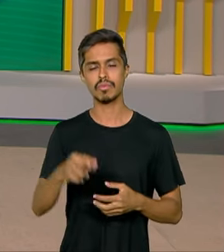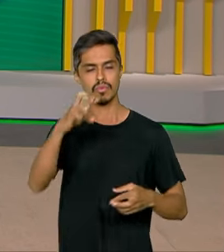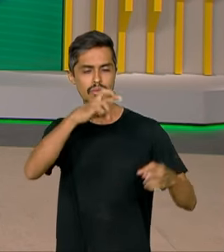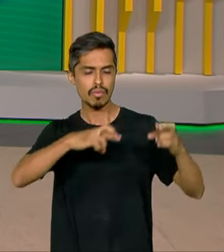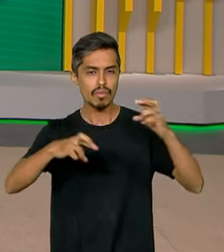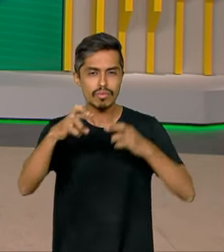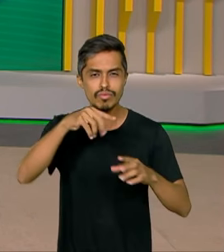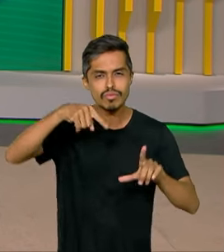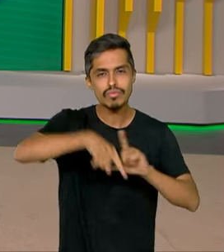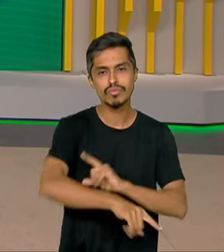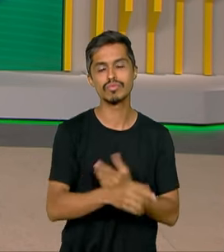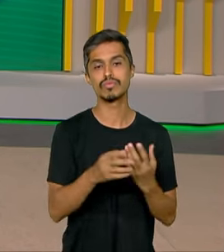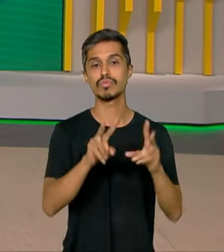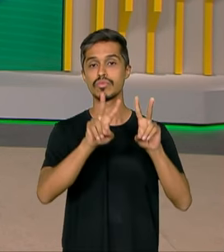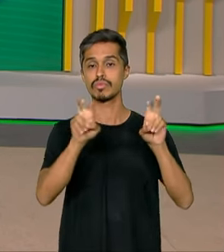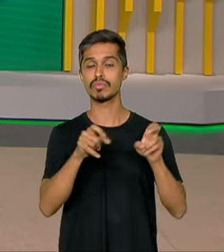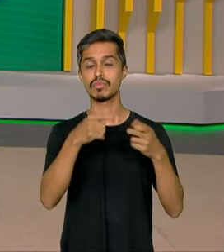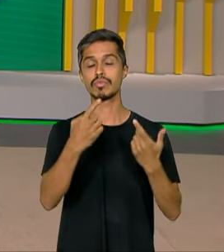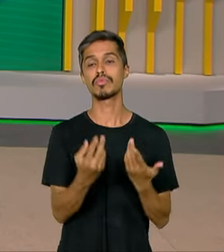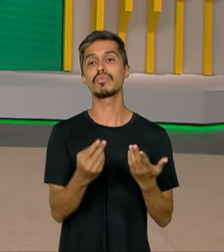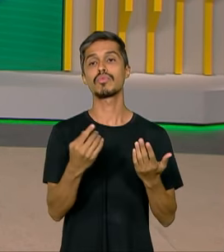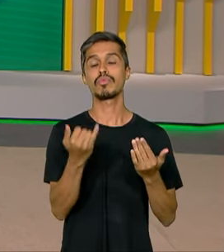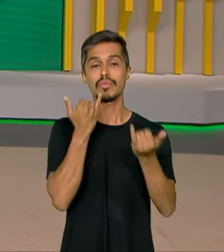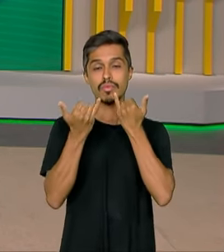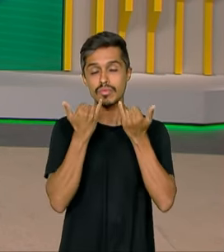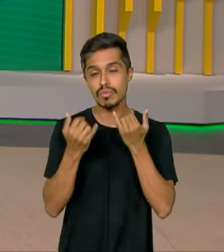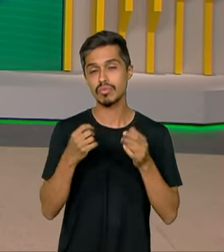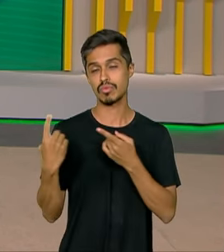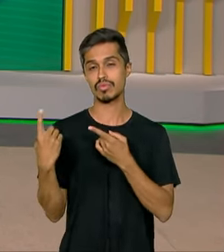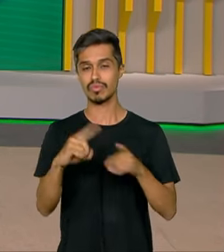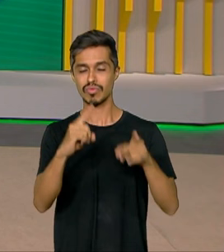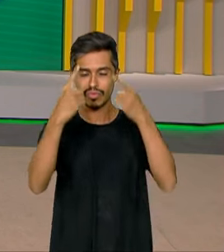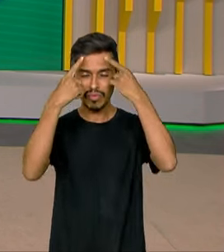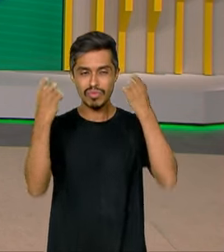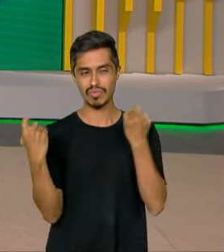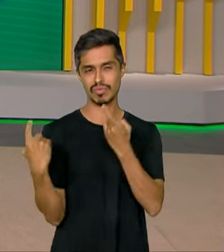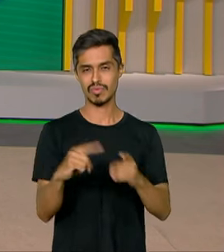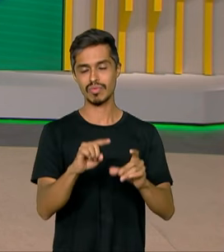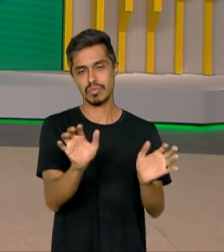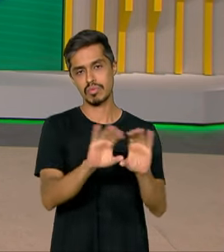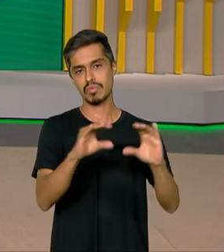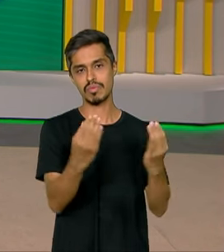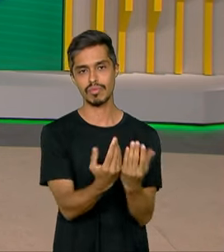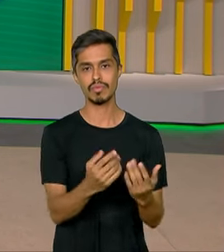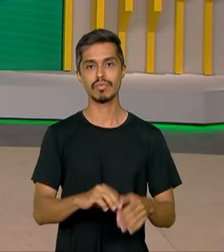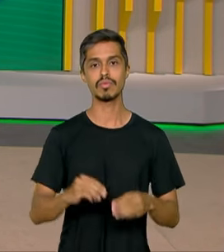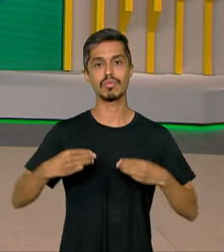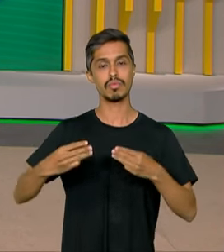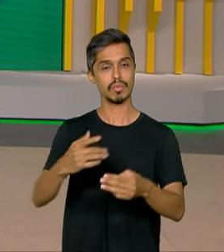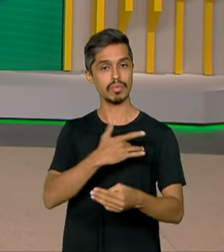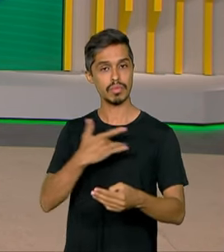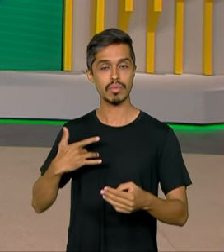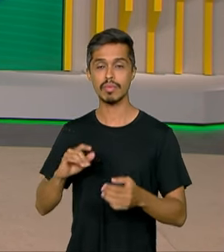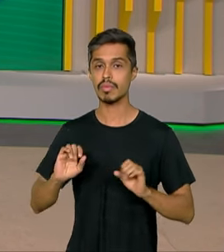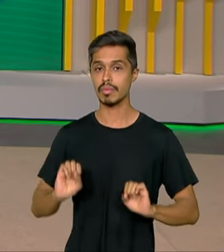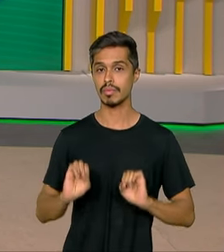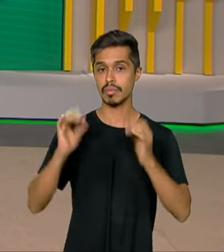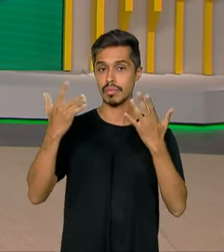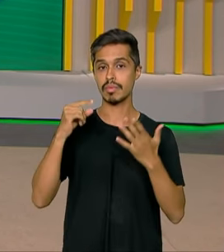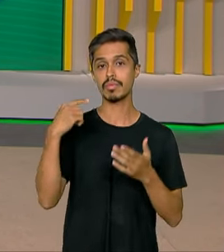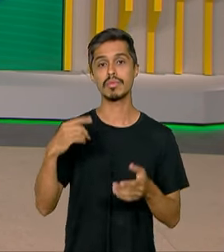foi apresentado sobre os dados de violência contra essa comunidade. O Ministério da Saúde aproveitou a data para lançar a campanha